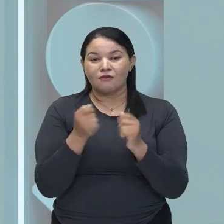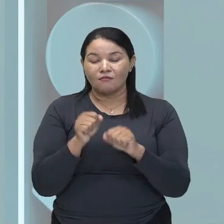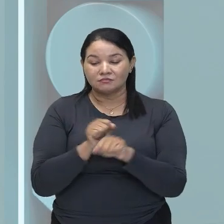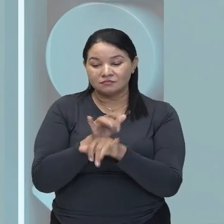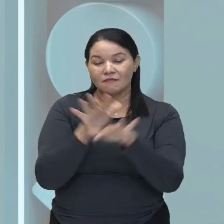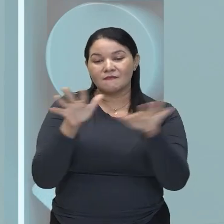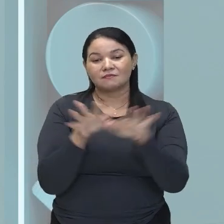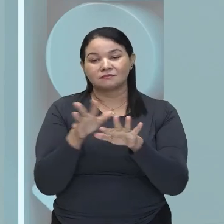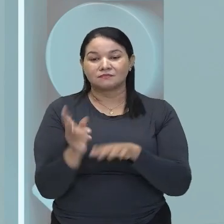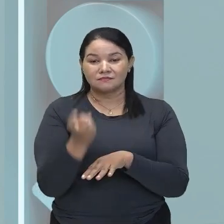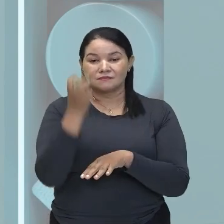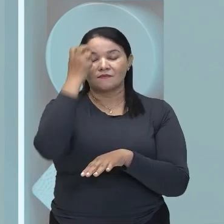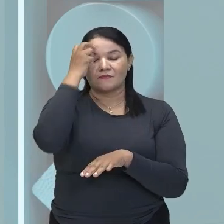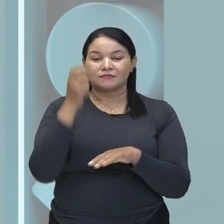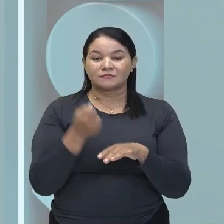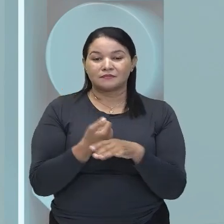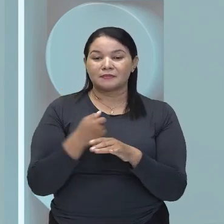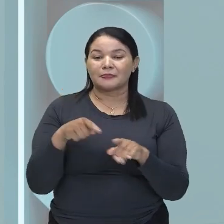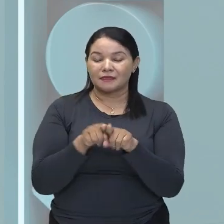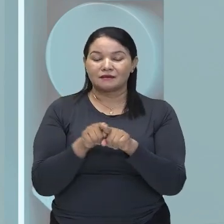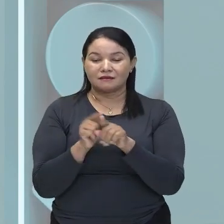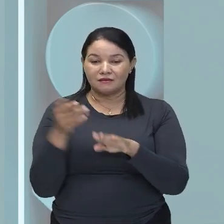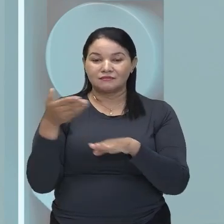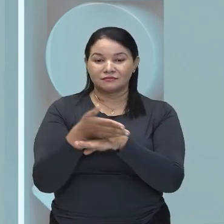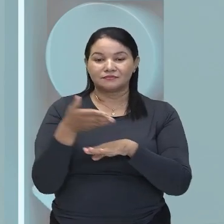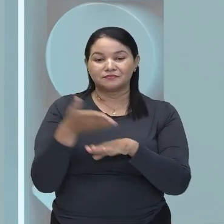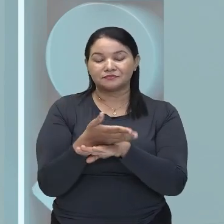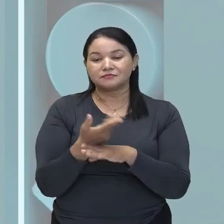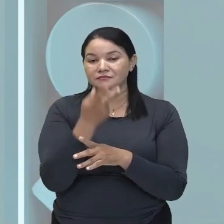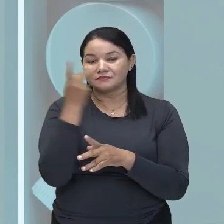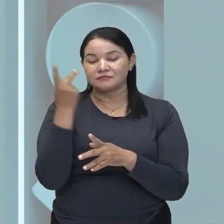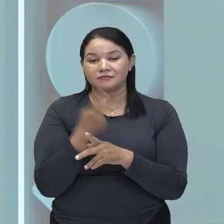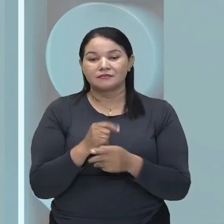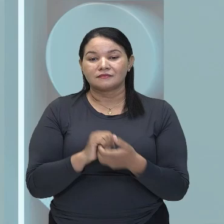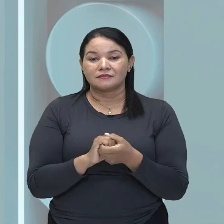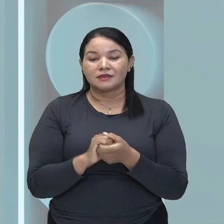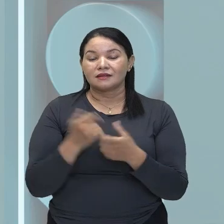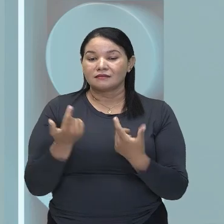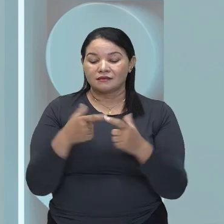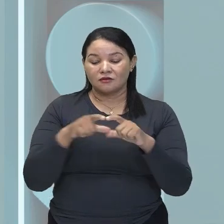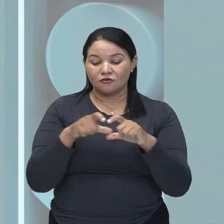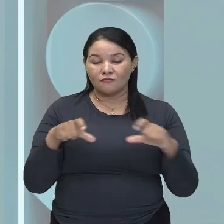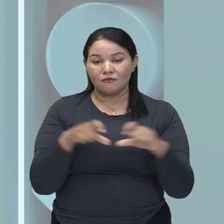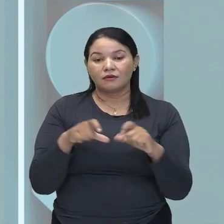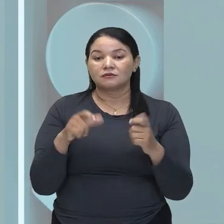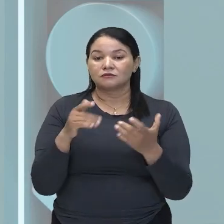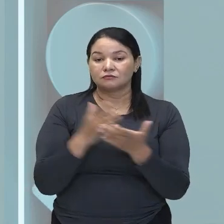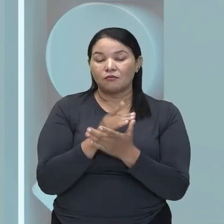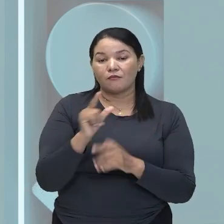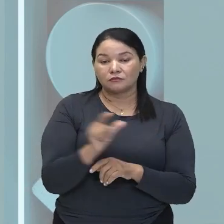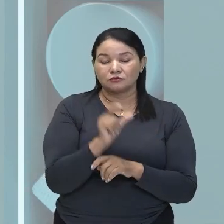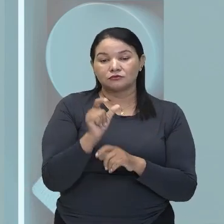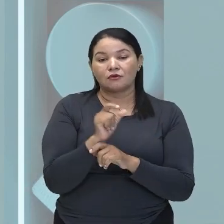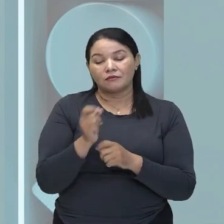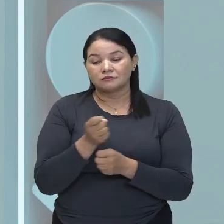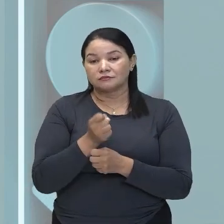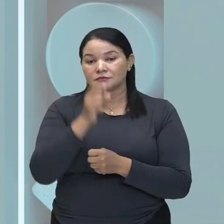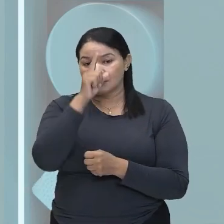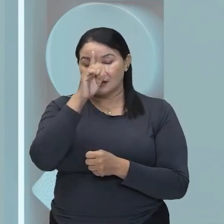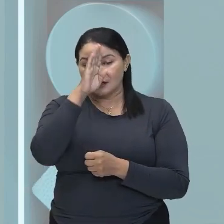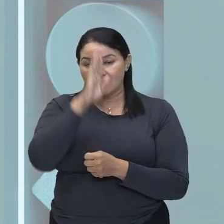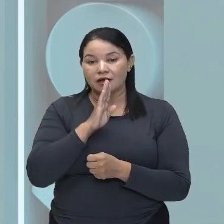cultural acessível à comunidade, boa parte de seus ingressos são gratuitos e com preços